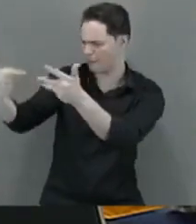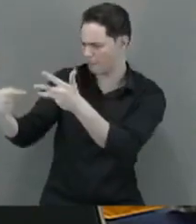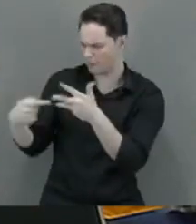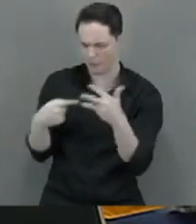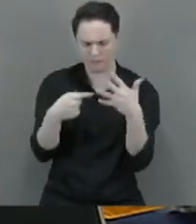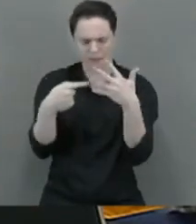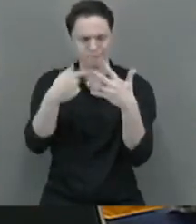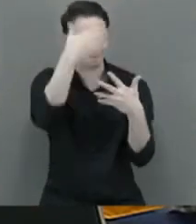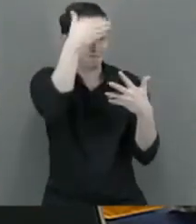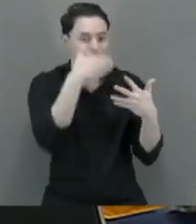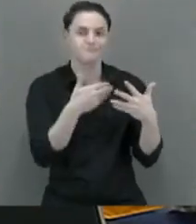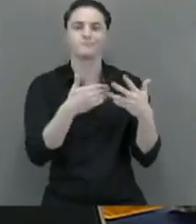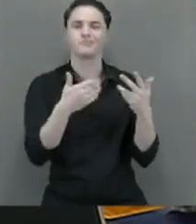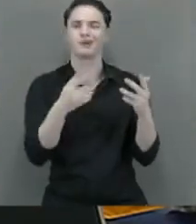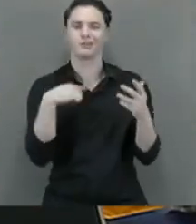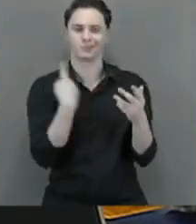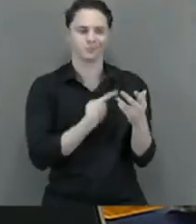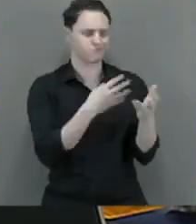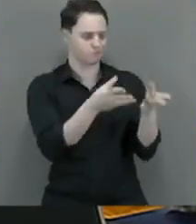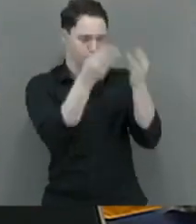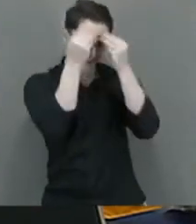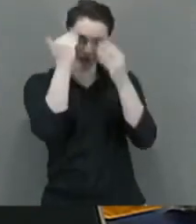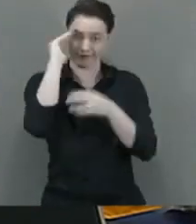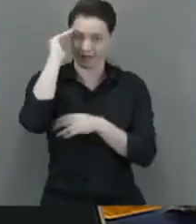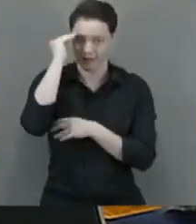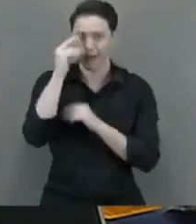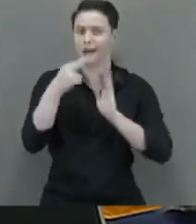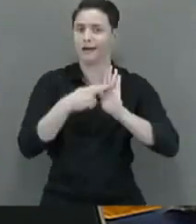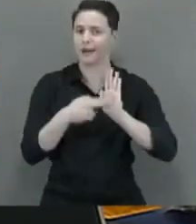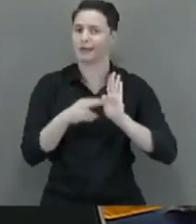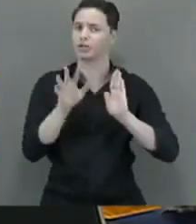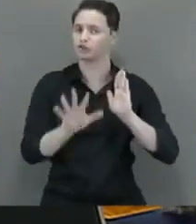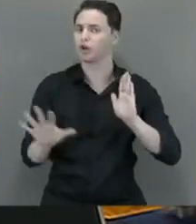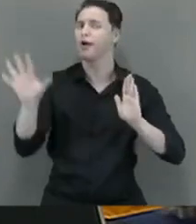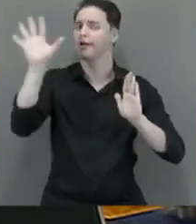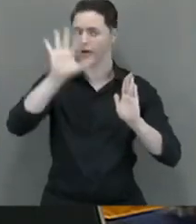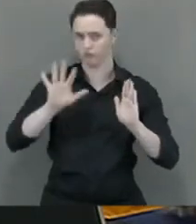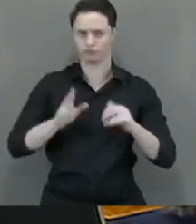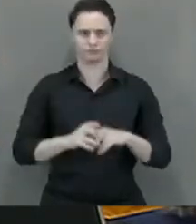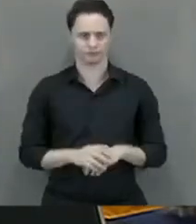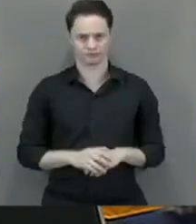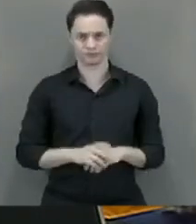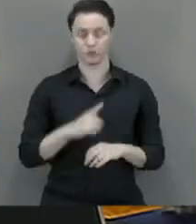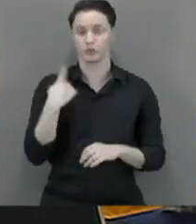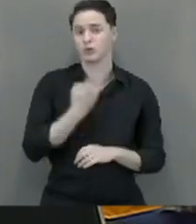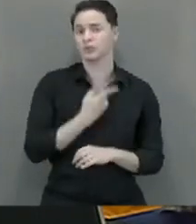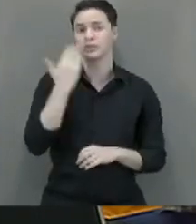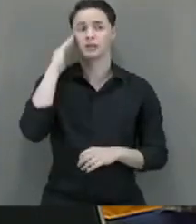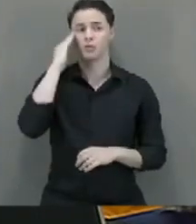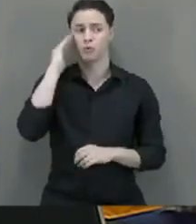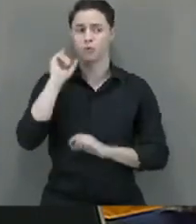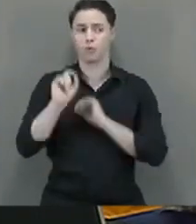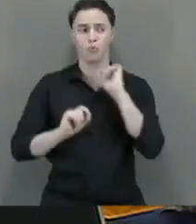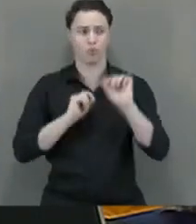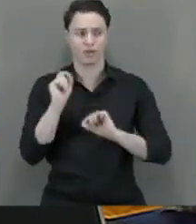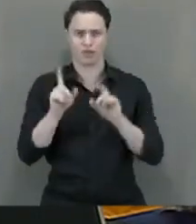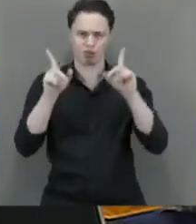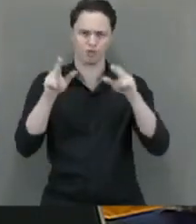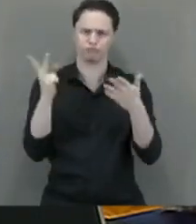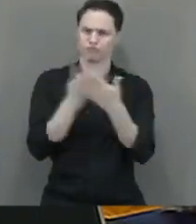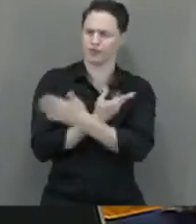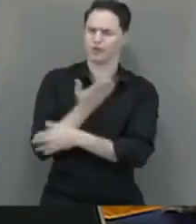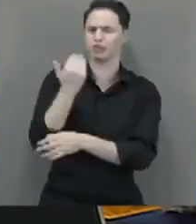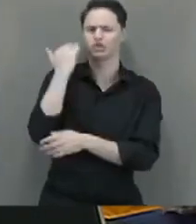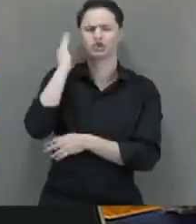que se trata de regra por demais abrangente. Na nossa visão, tal como já ocorre